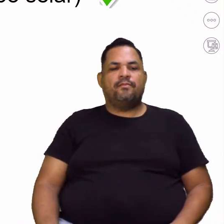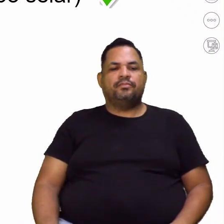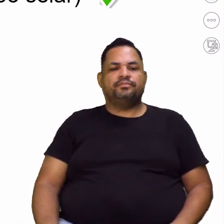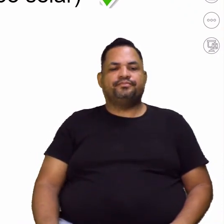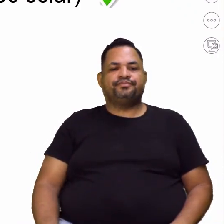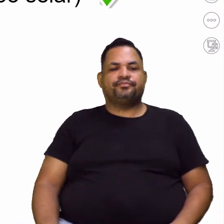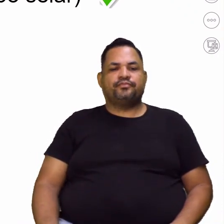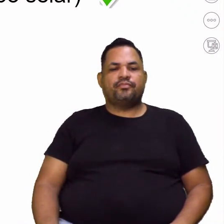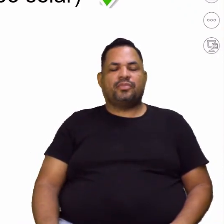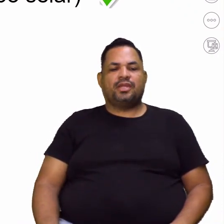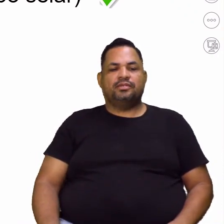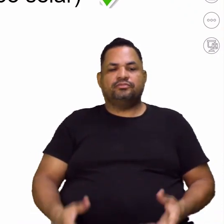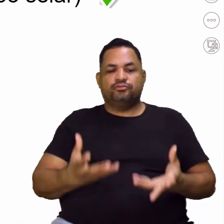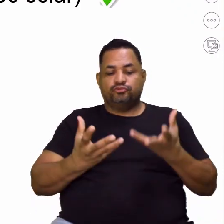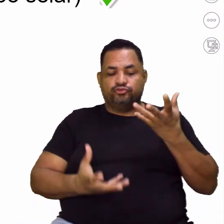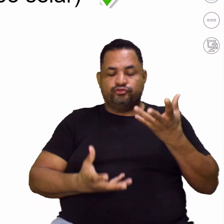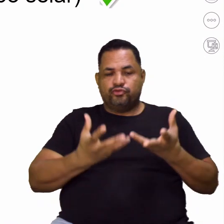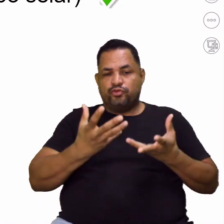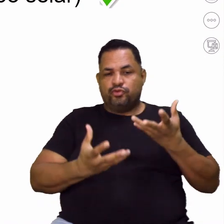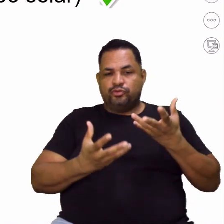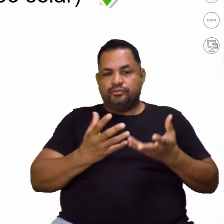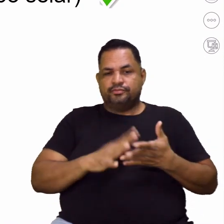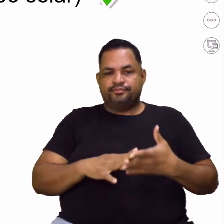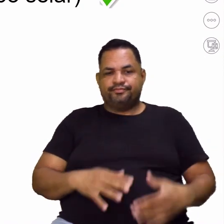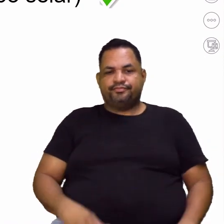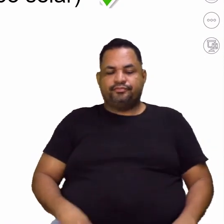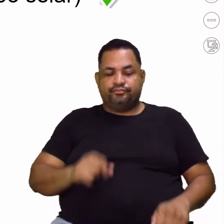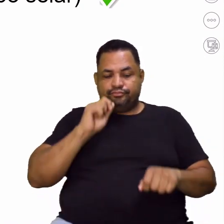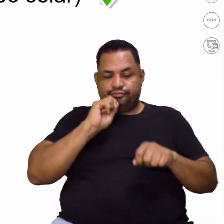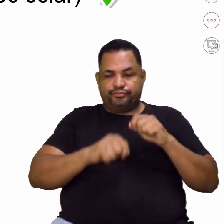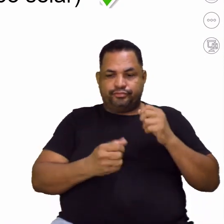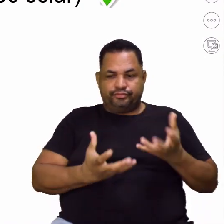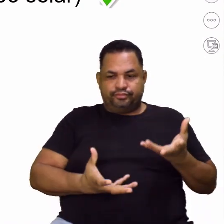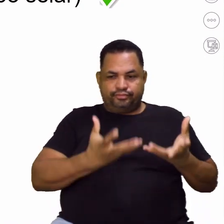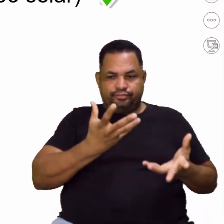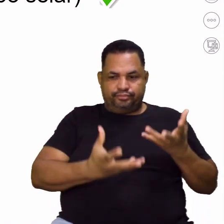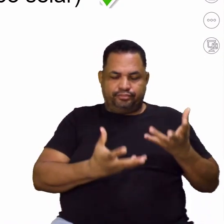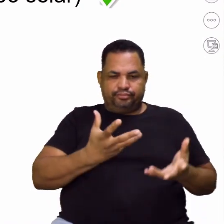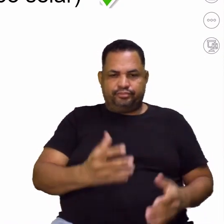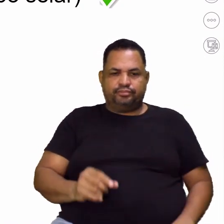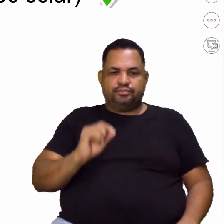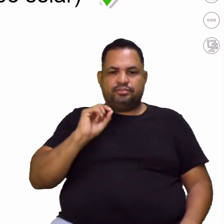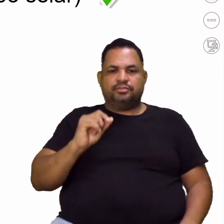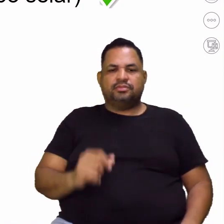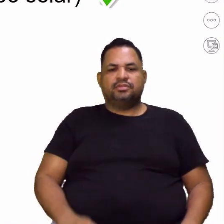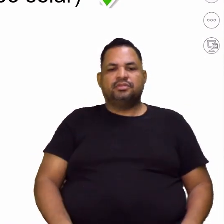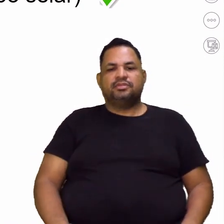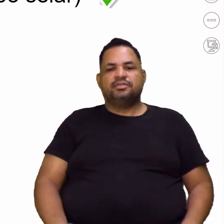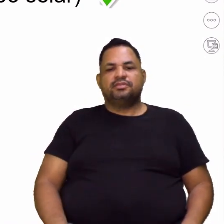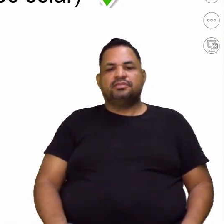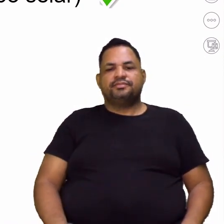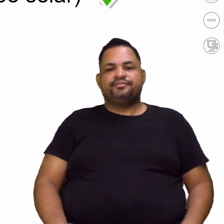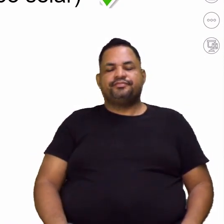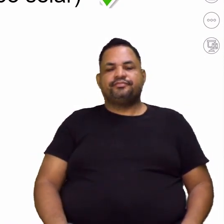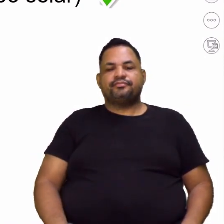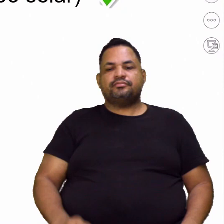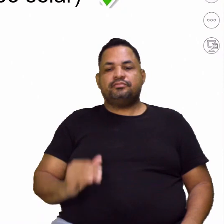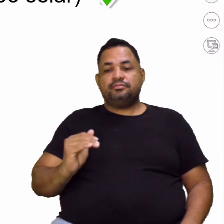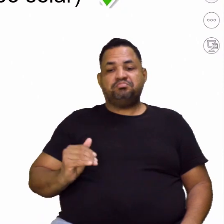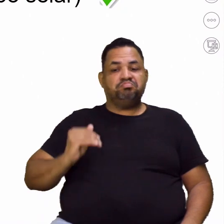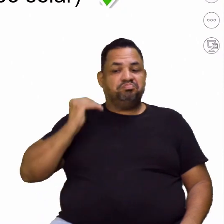Acender, Atear fogo, ó. Presta bem atenção aqui, ó. Como que é escrito, ó. E